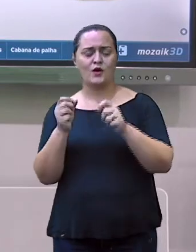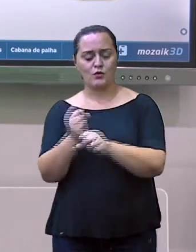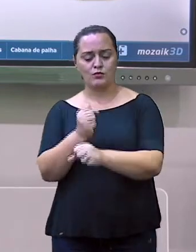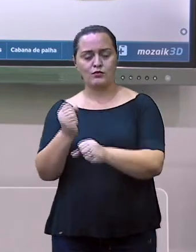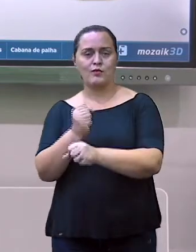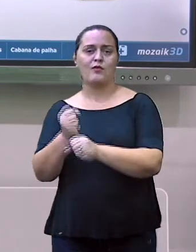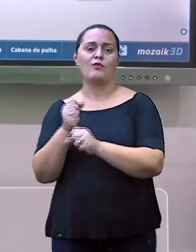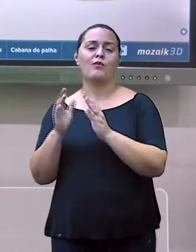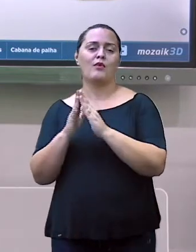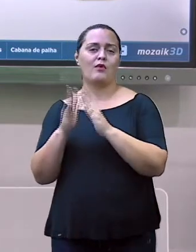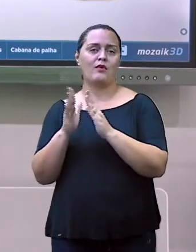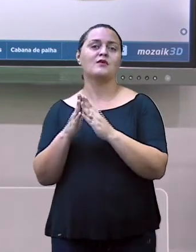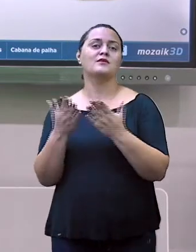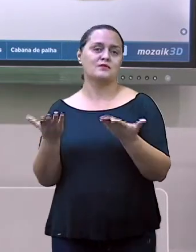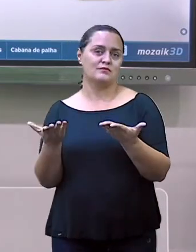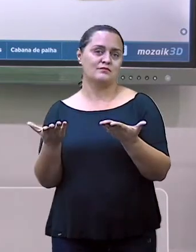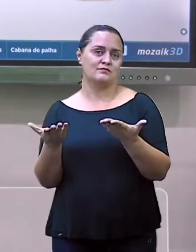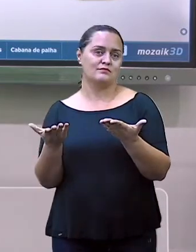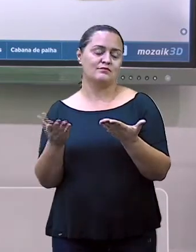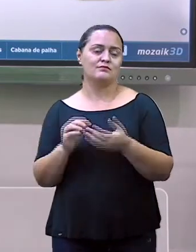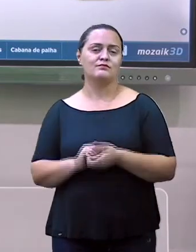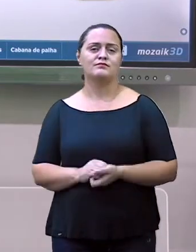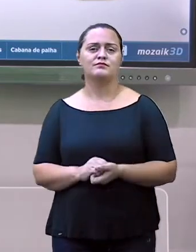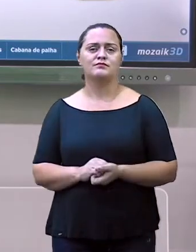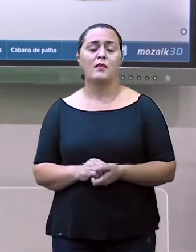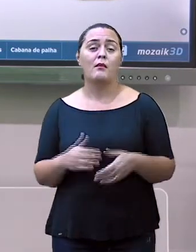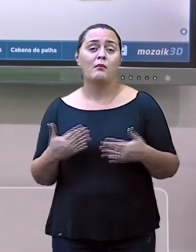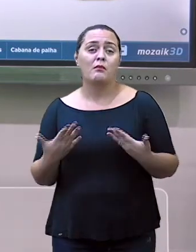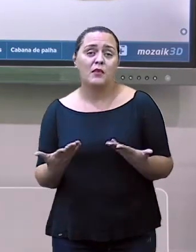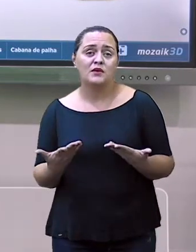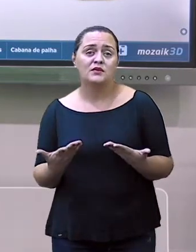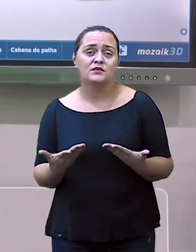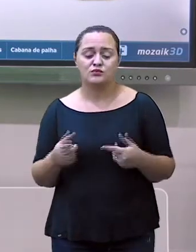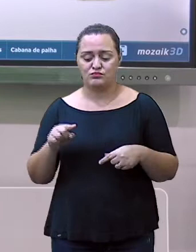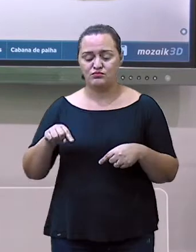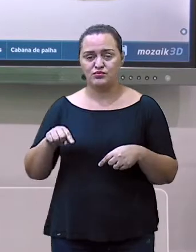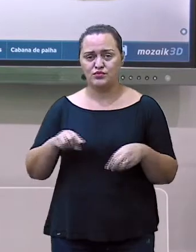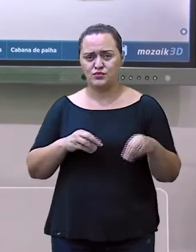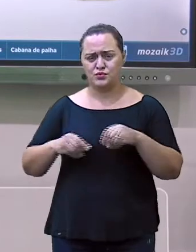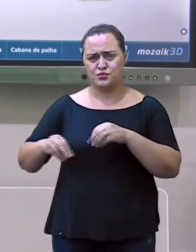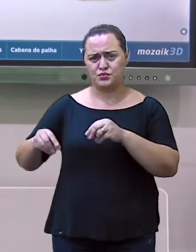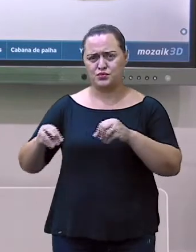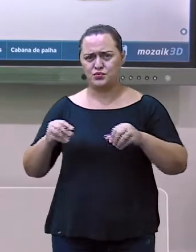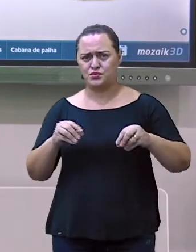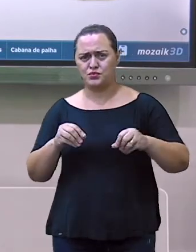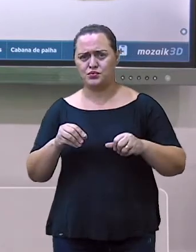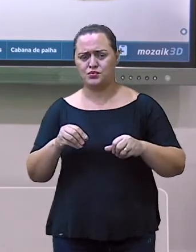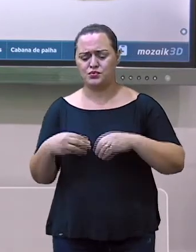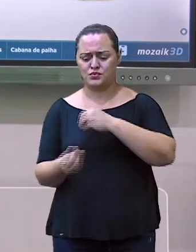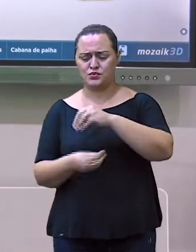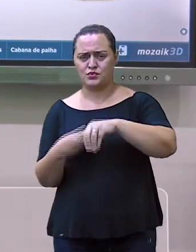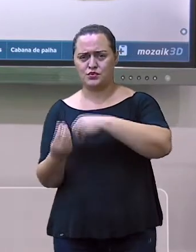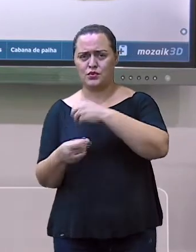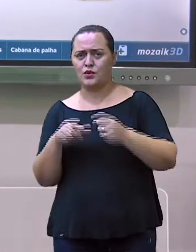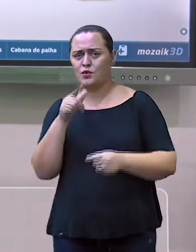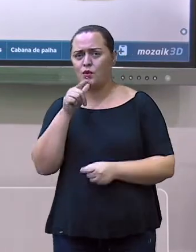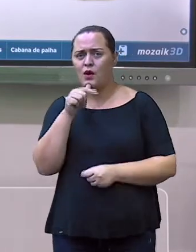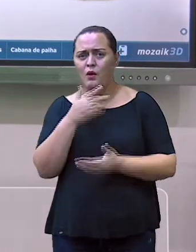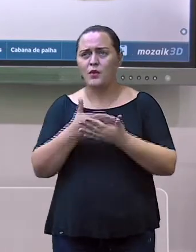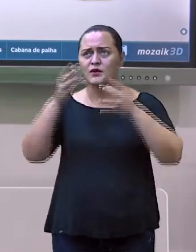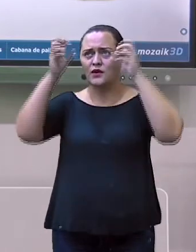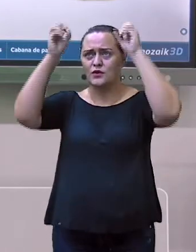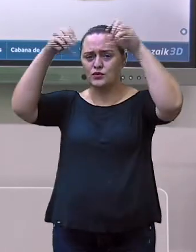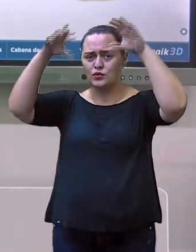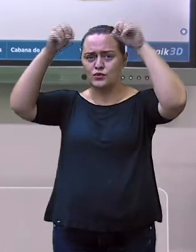dias de hoje. Mas esse material não era resistente à chuva. Com o tempo, foram-nos entrelaçando